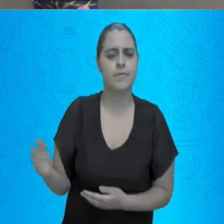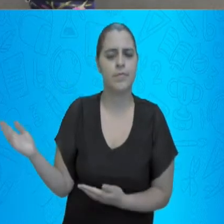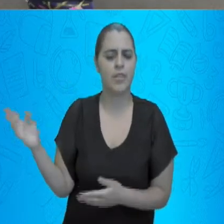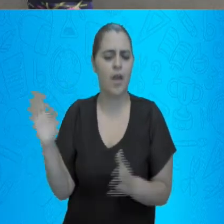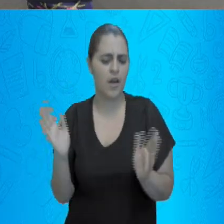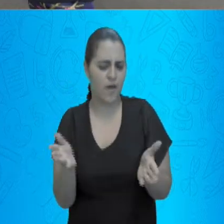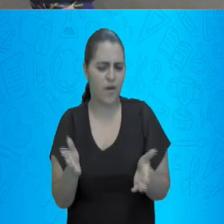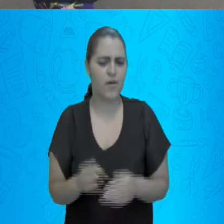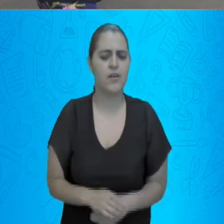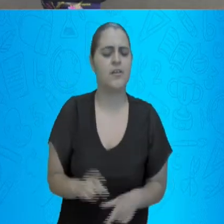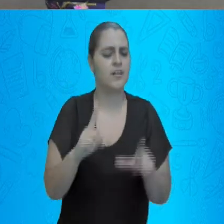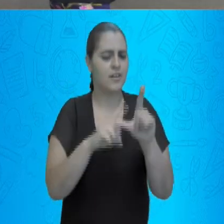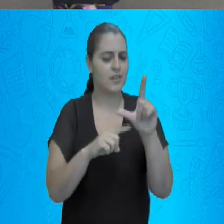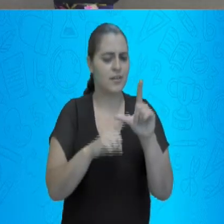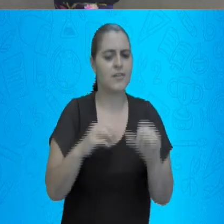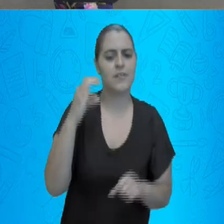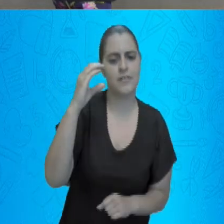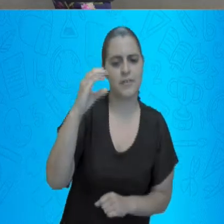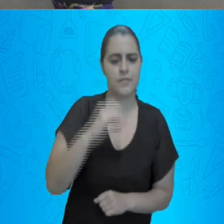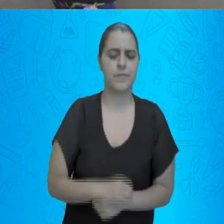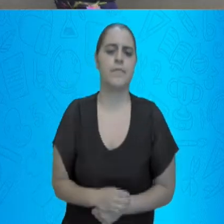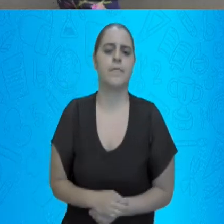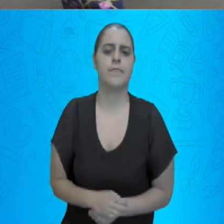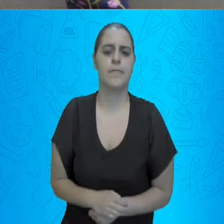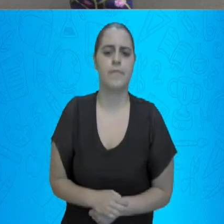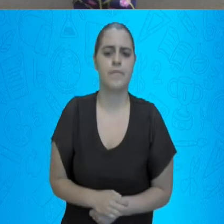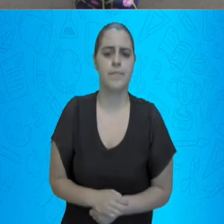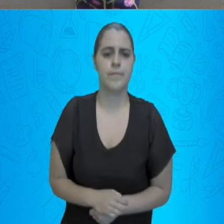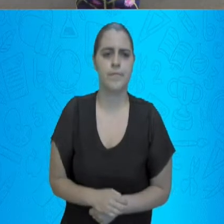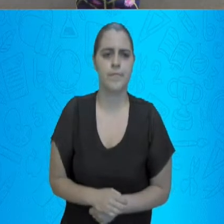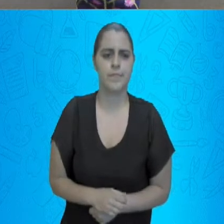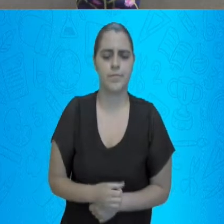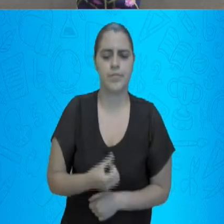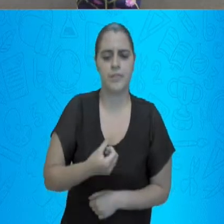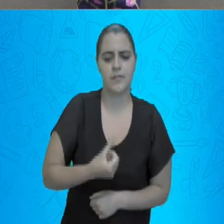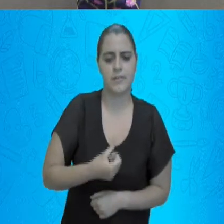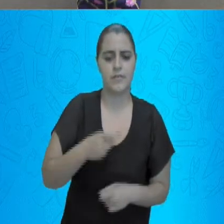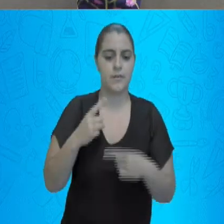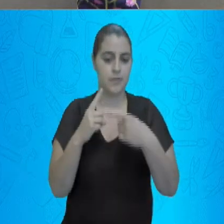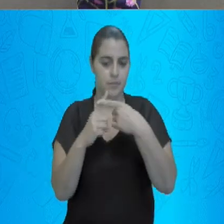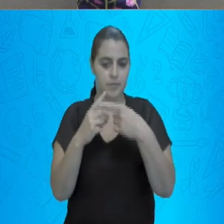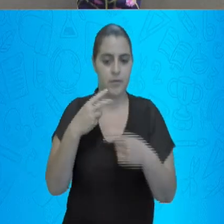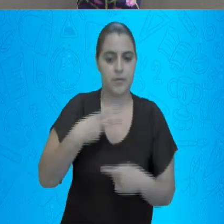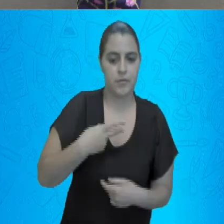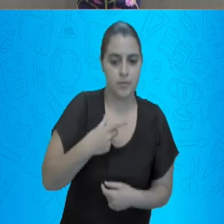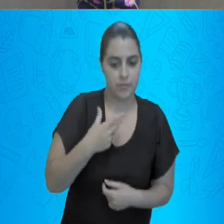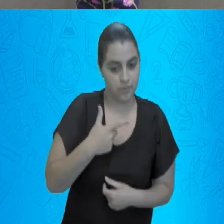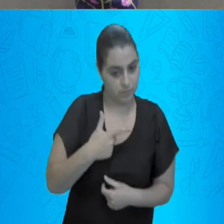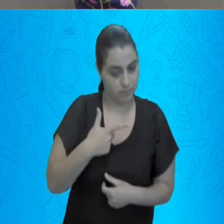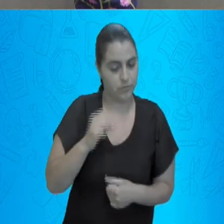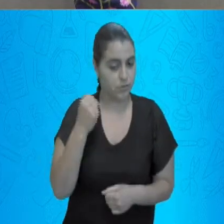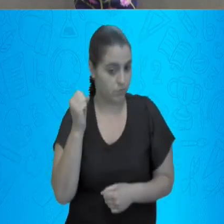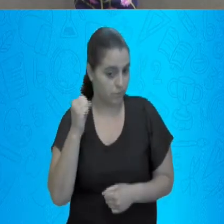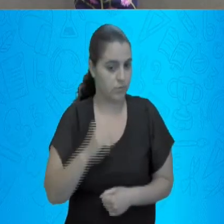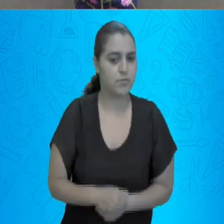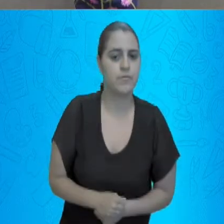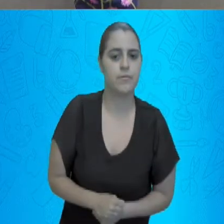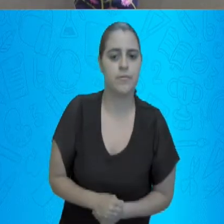Agora, a letra C. 6 mais 2, 8.